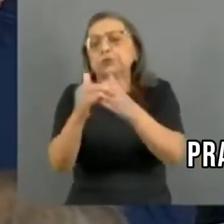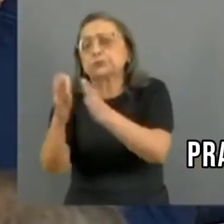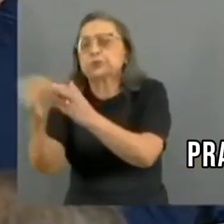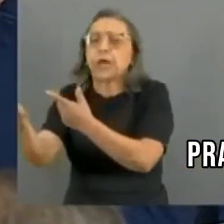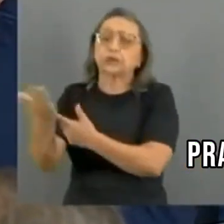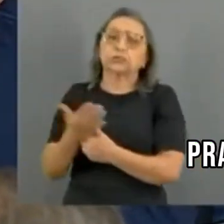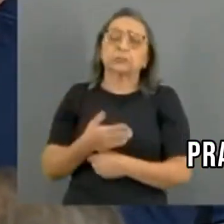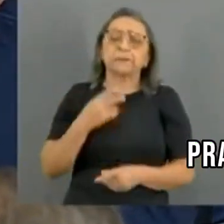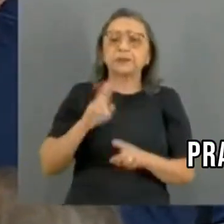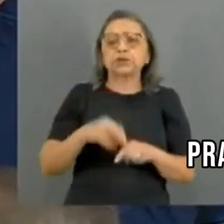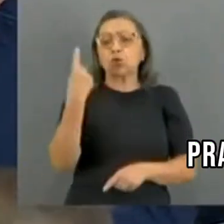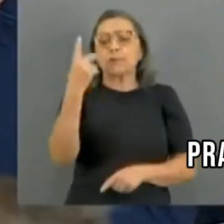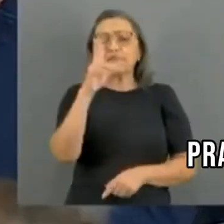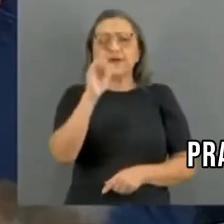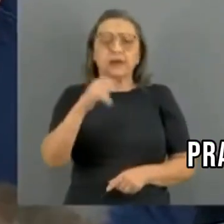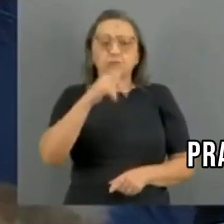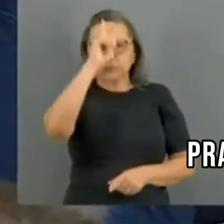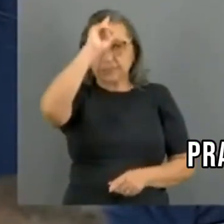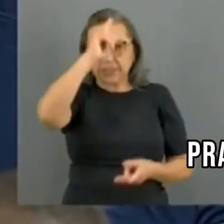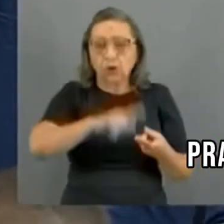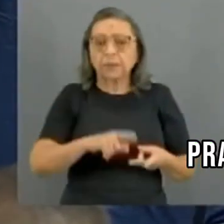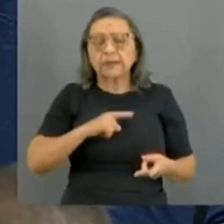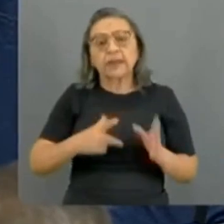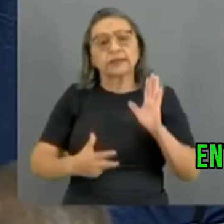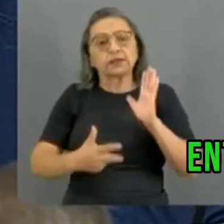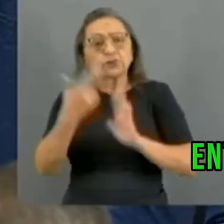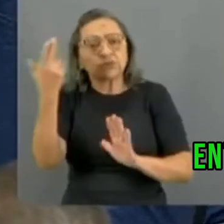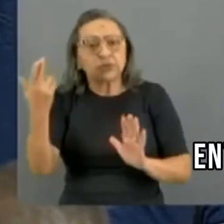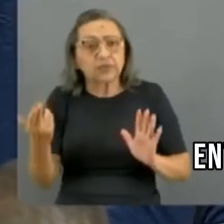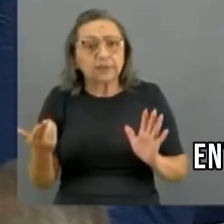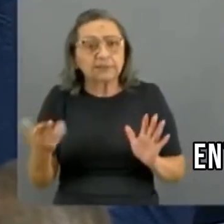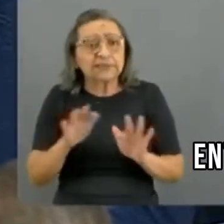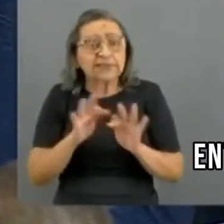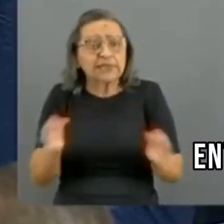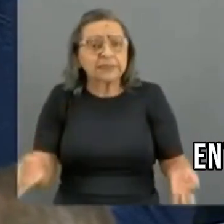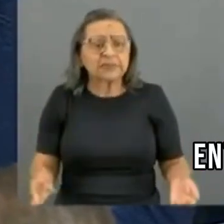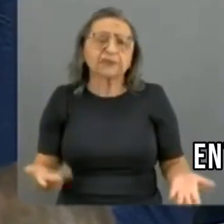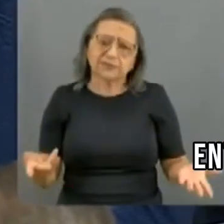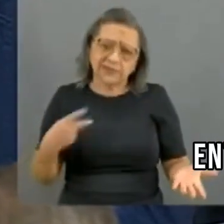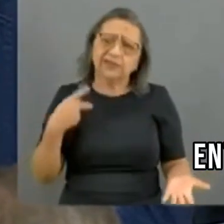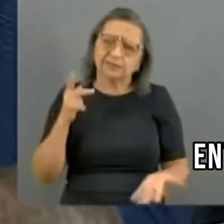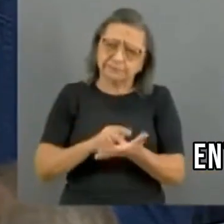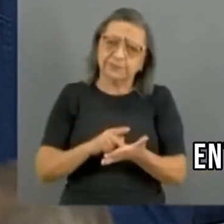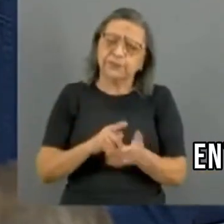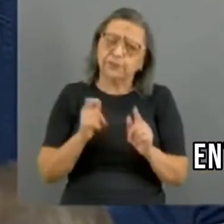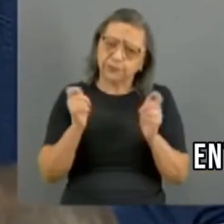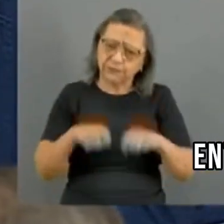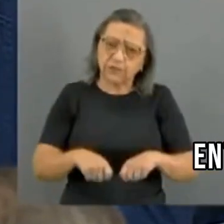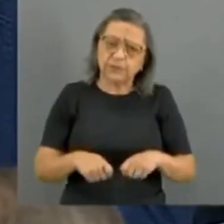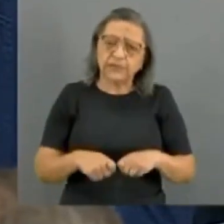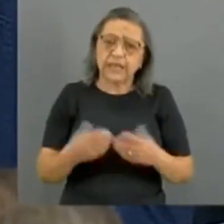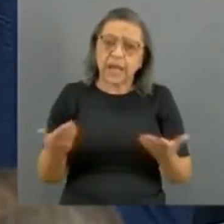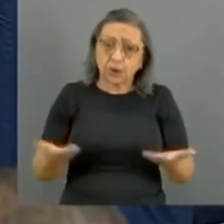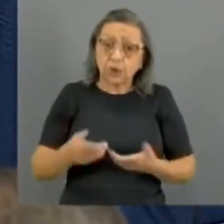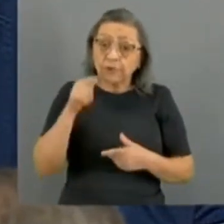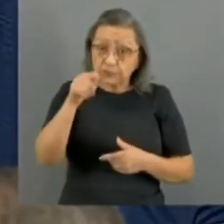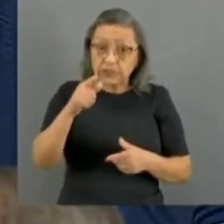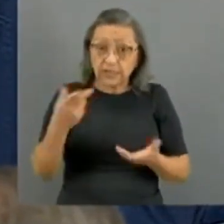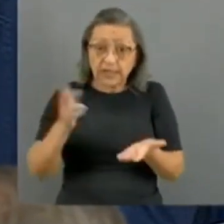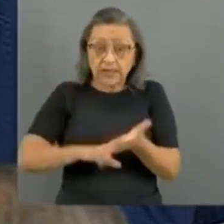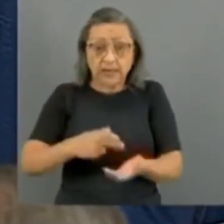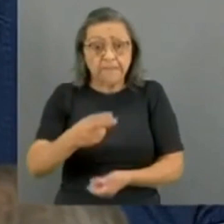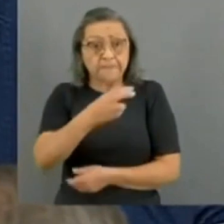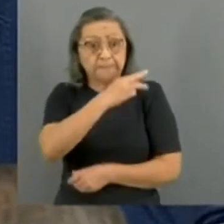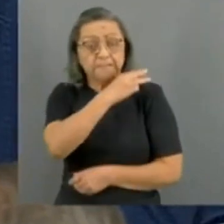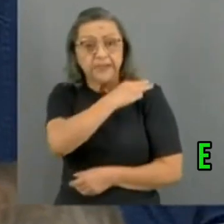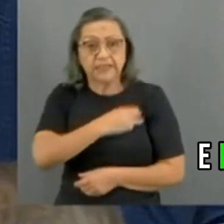pedir uma vaga no hospital, para ter essa cirurgia eletiva. Então, que realmente pudesse, de forma agora, a senhora como ministra da Saúde,